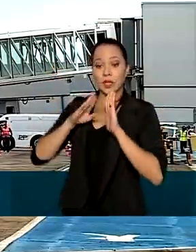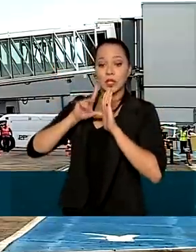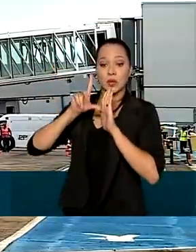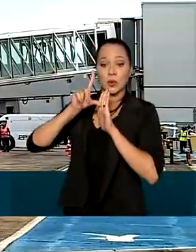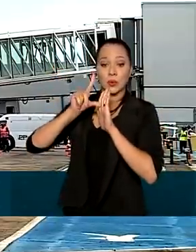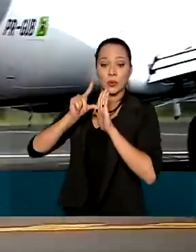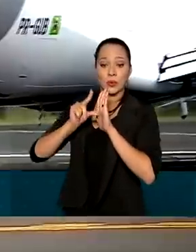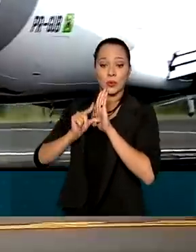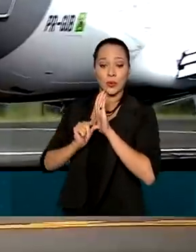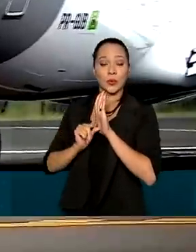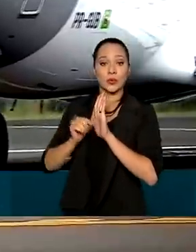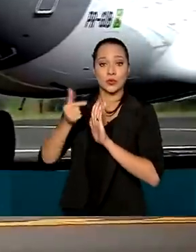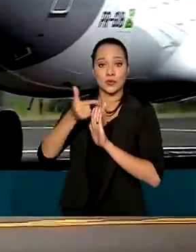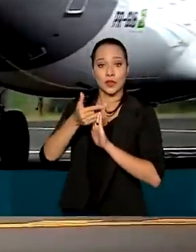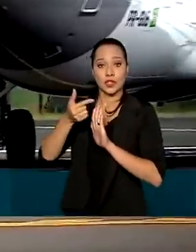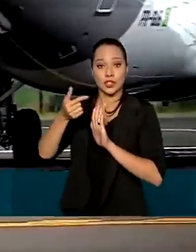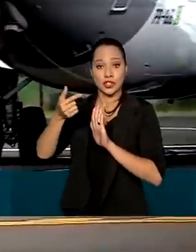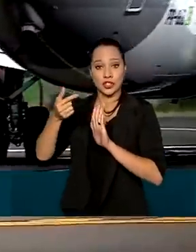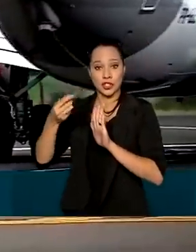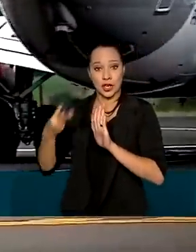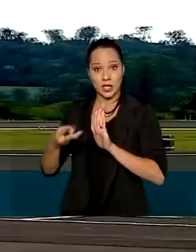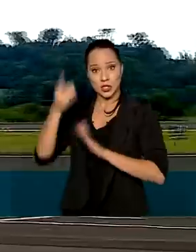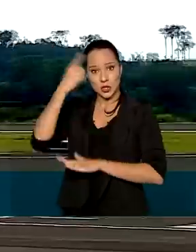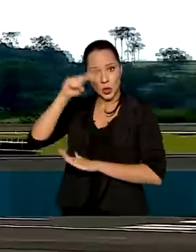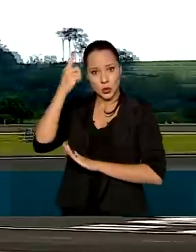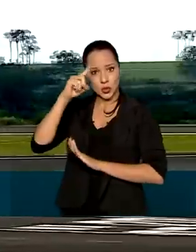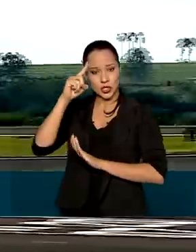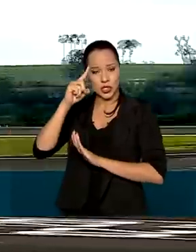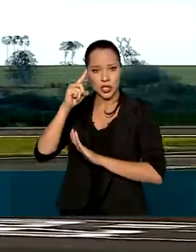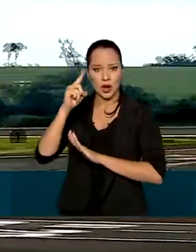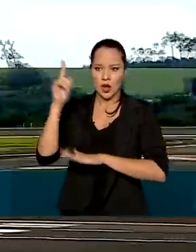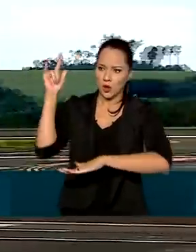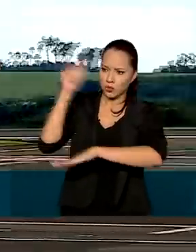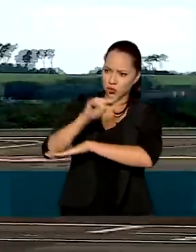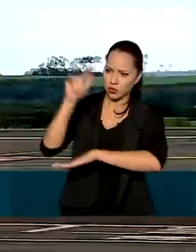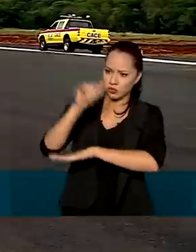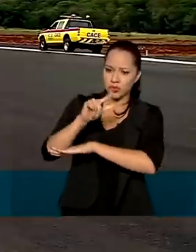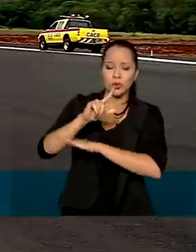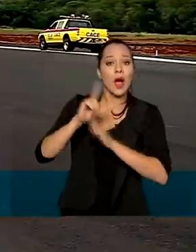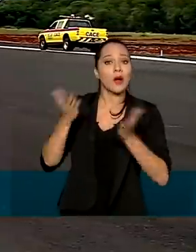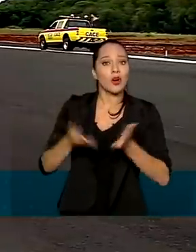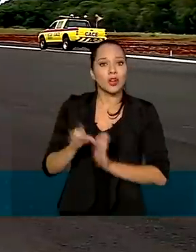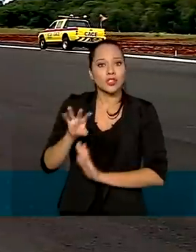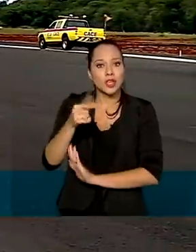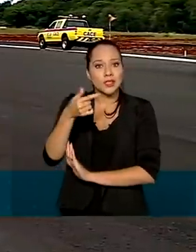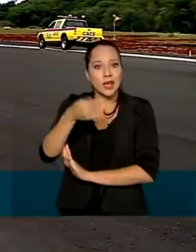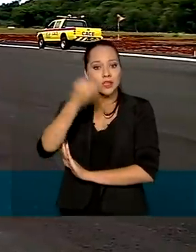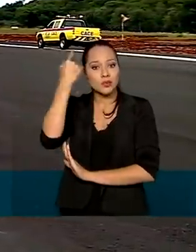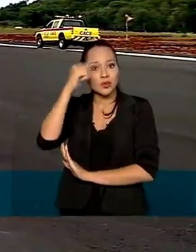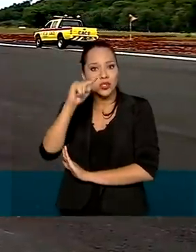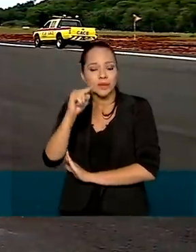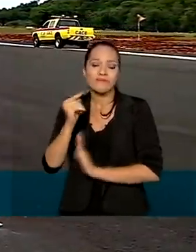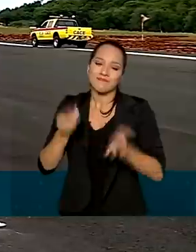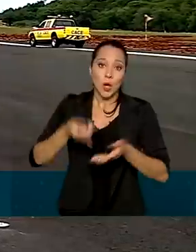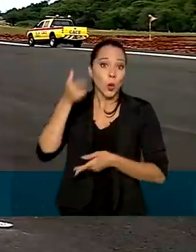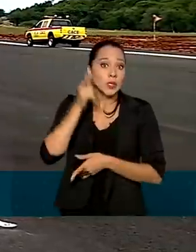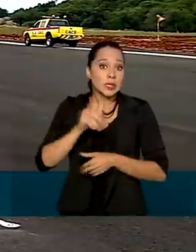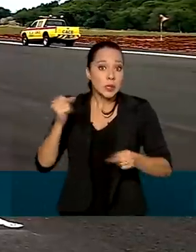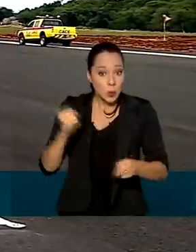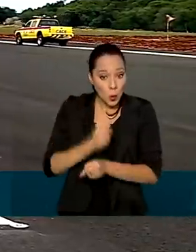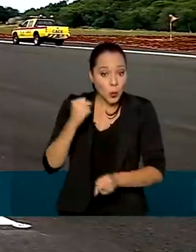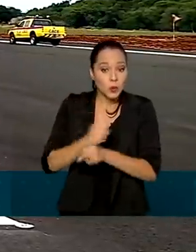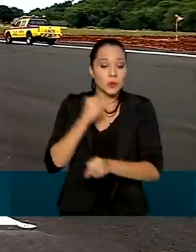23 pousos e decolagens diários para 5 ou 7 voos por dia, é que foi possível realizar uma obra